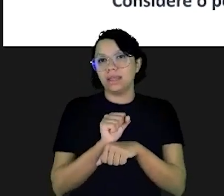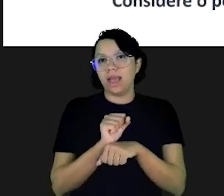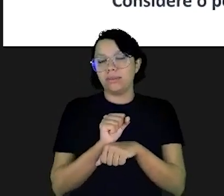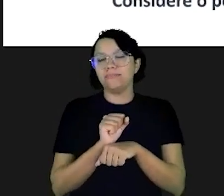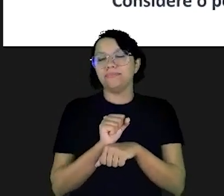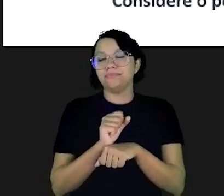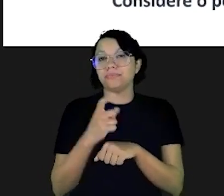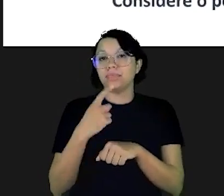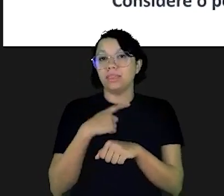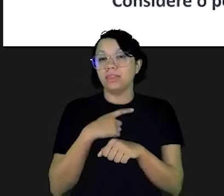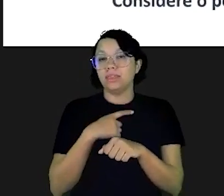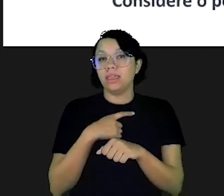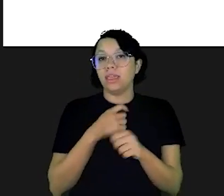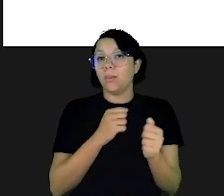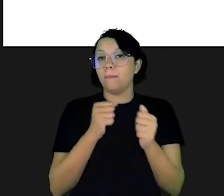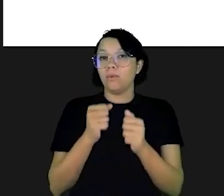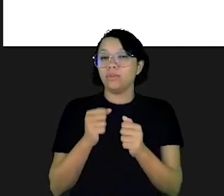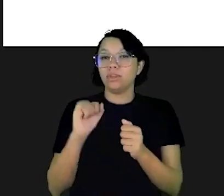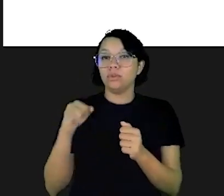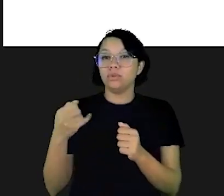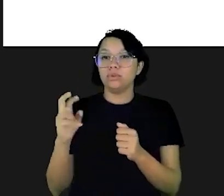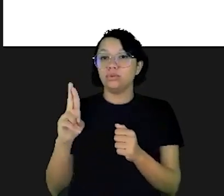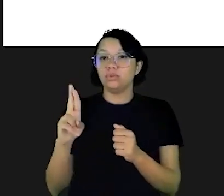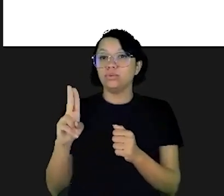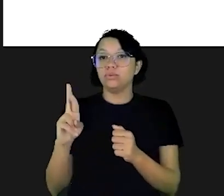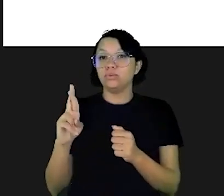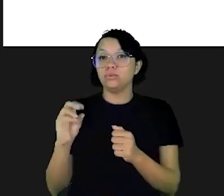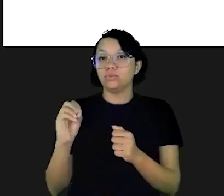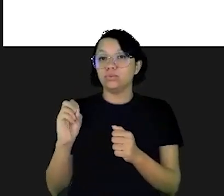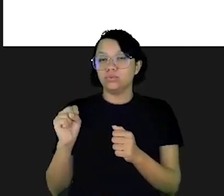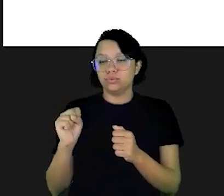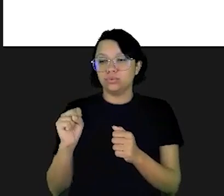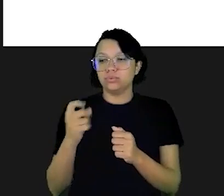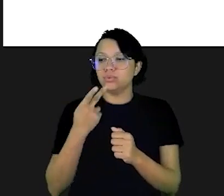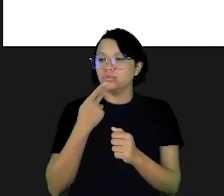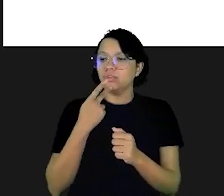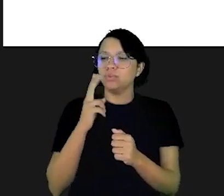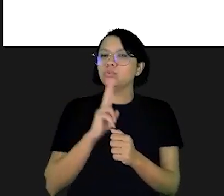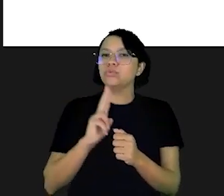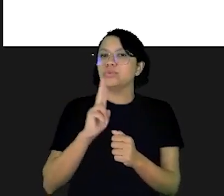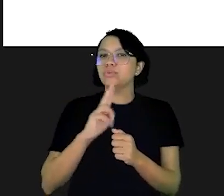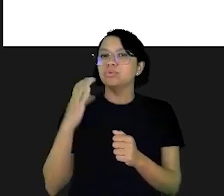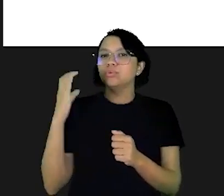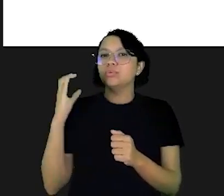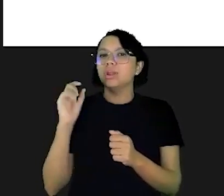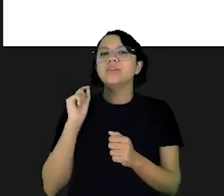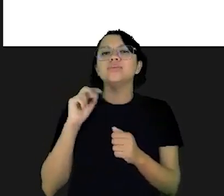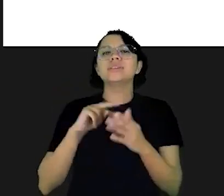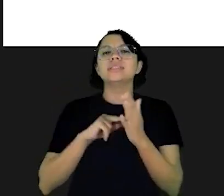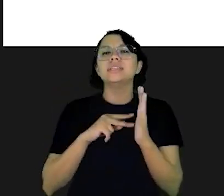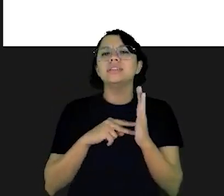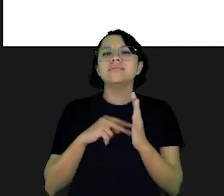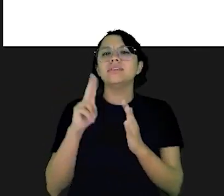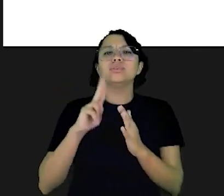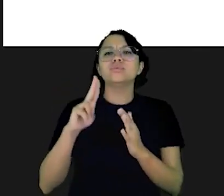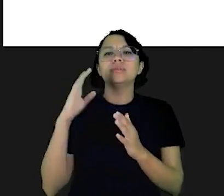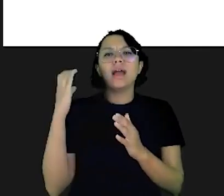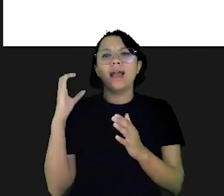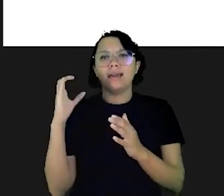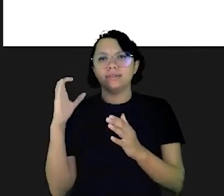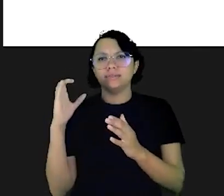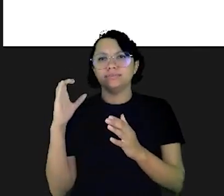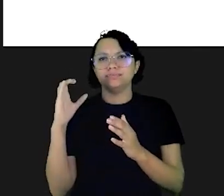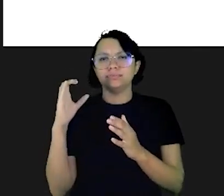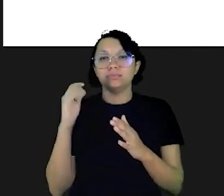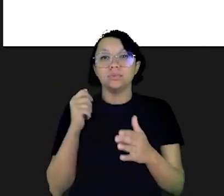esperar e de contar com o poder dos juros ao longo do tempo tudo bem a gente falou sobre o uso do crédito o que